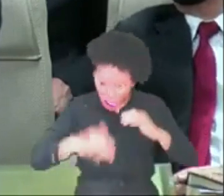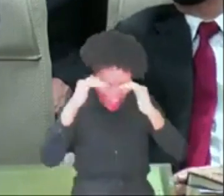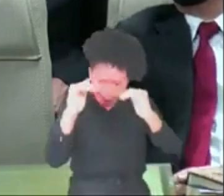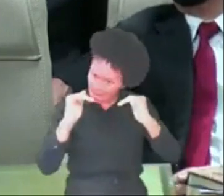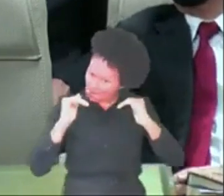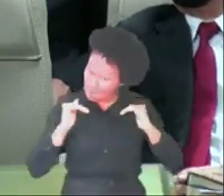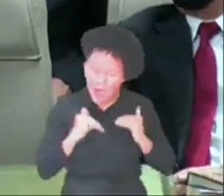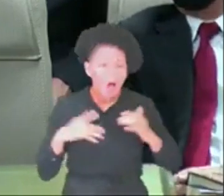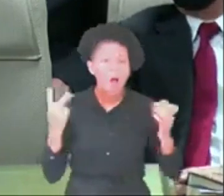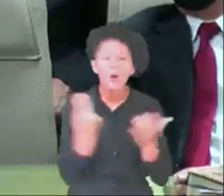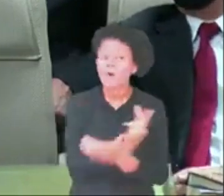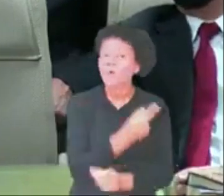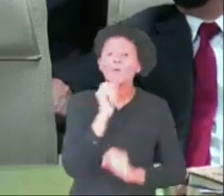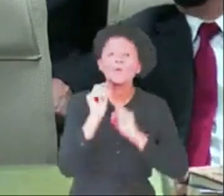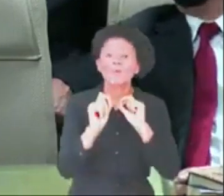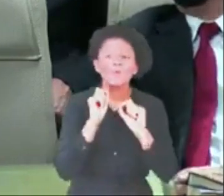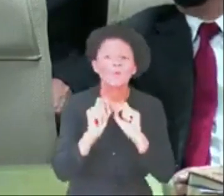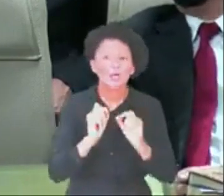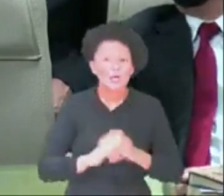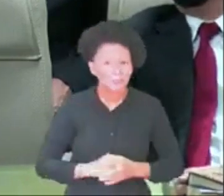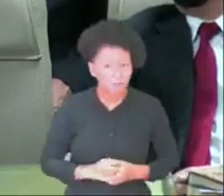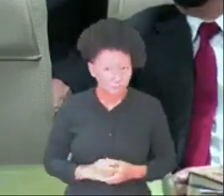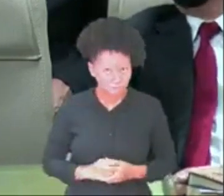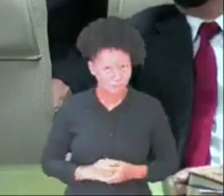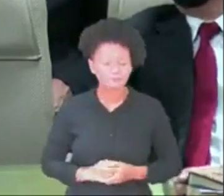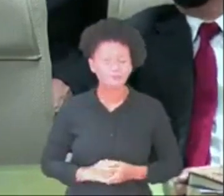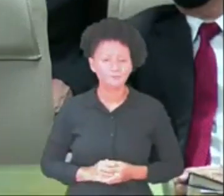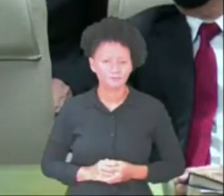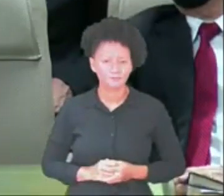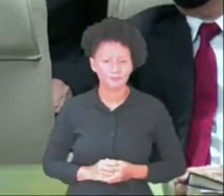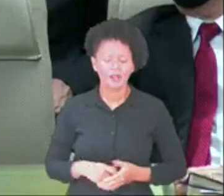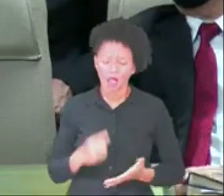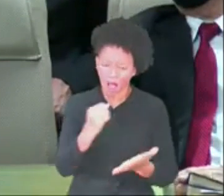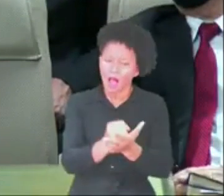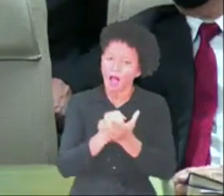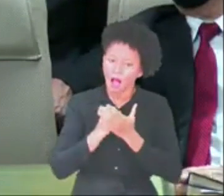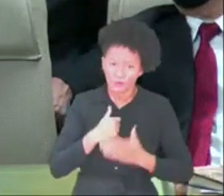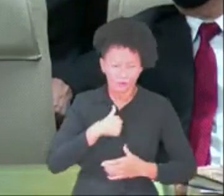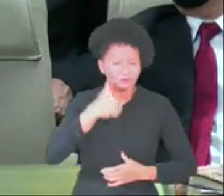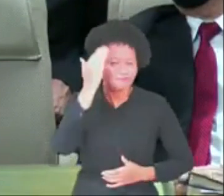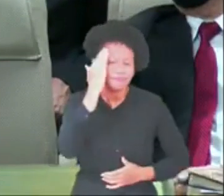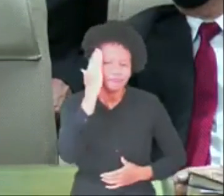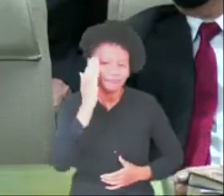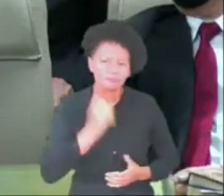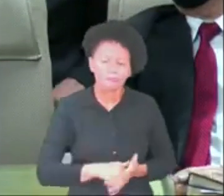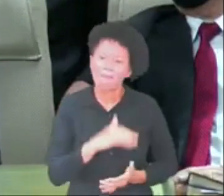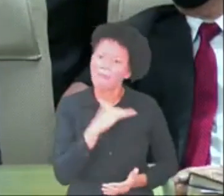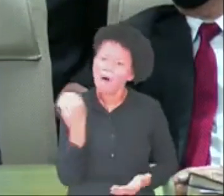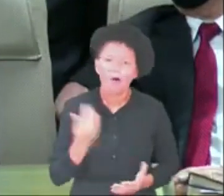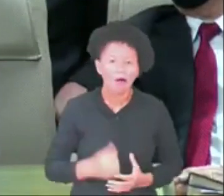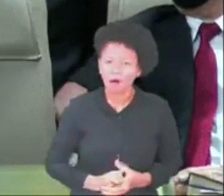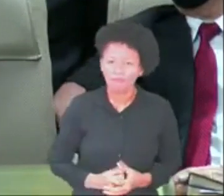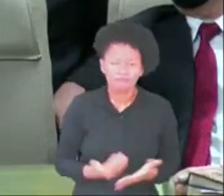que acontecia com quem não obedecesse? Me ajude a entender? Morrer.